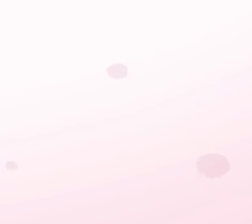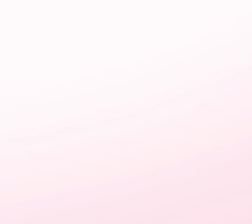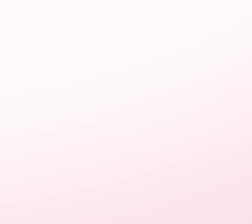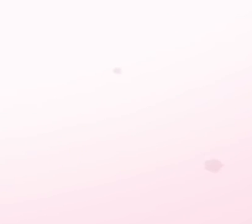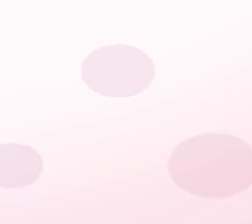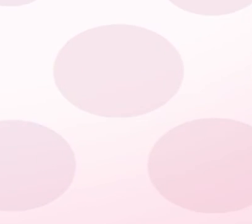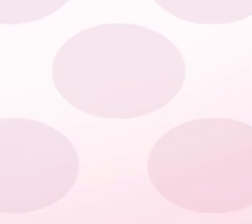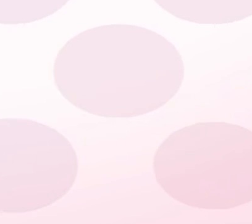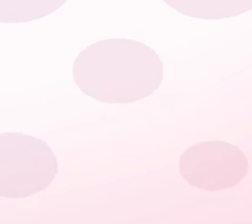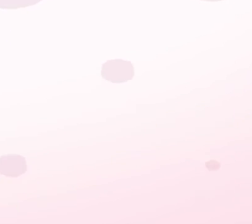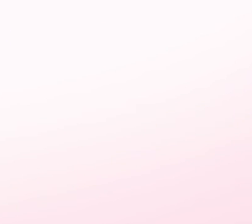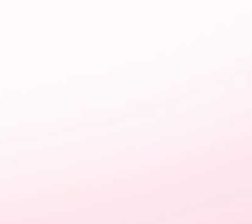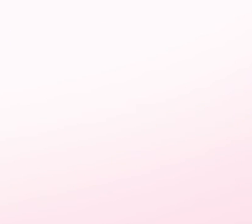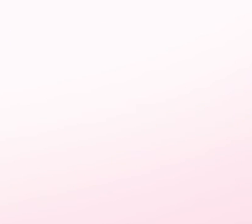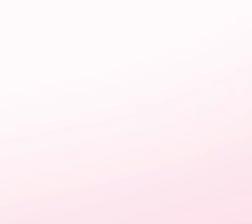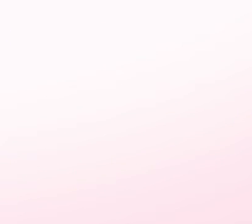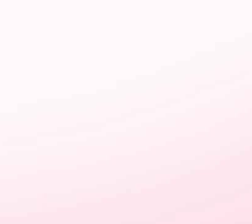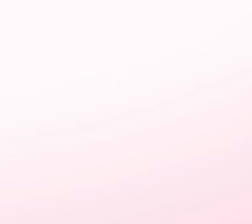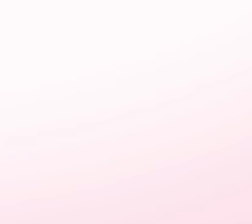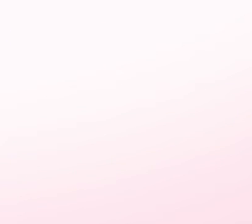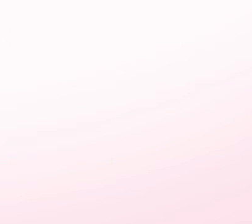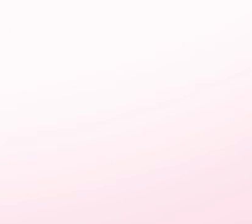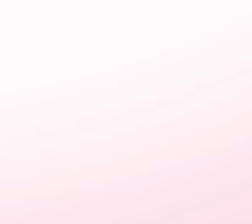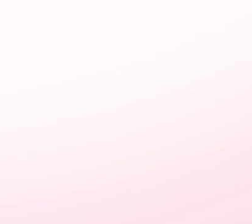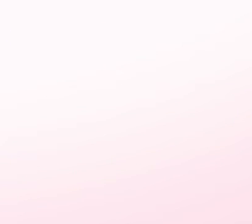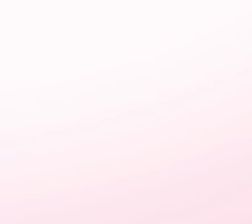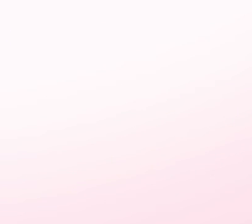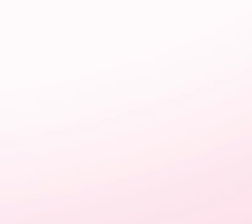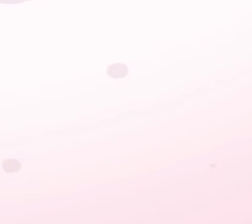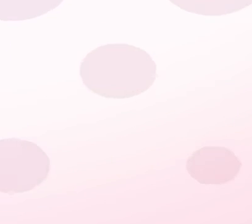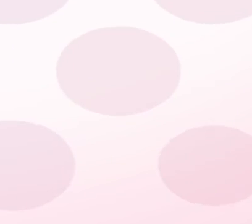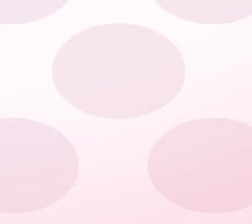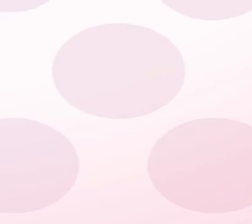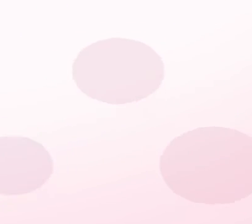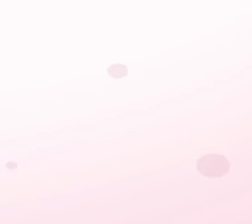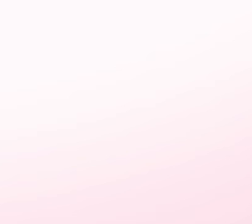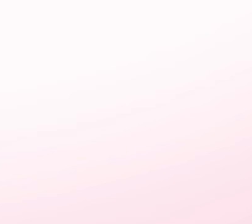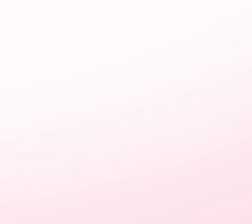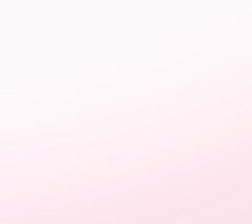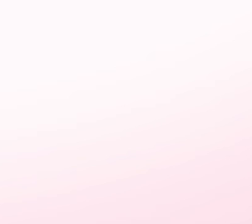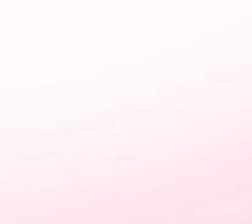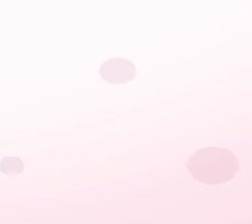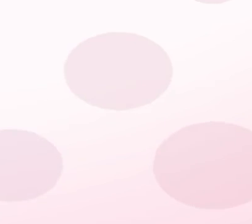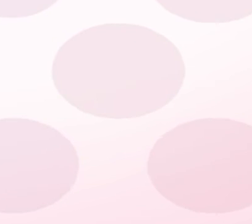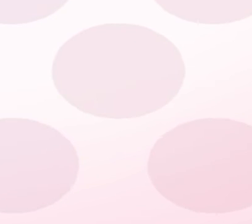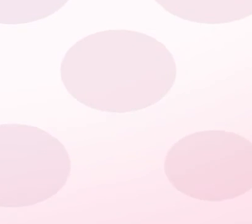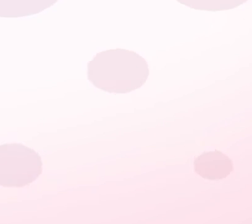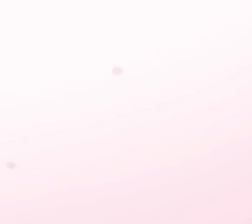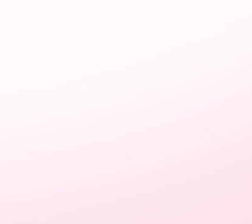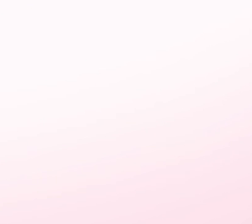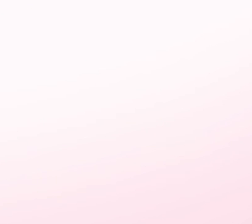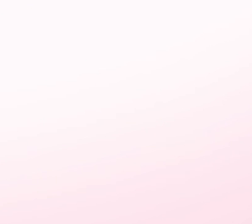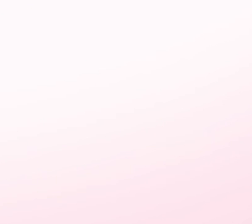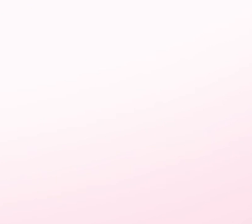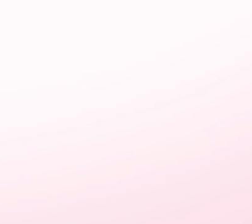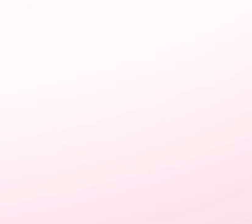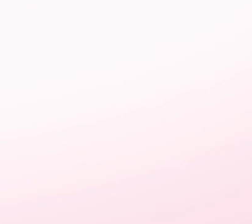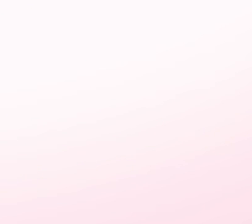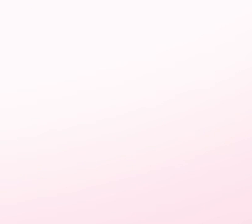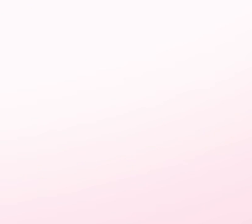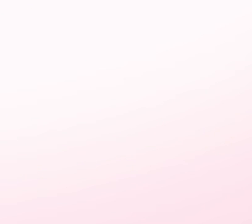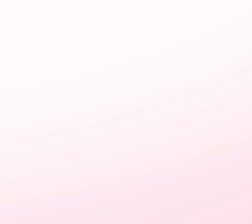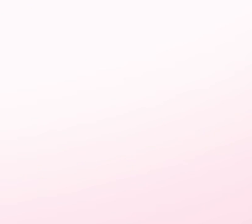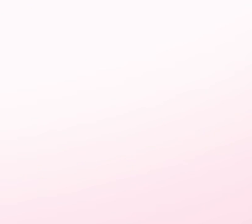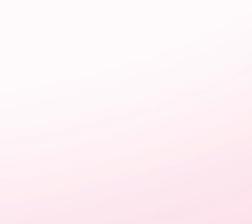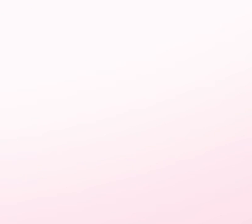acontece na Praça Clarimundo Carneiro às 19 horas. O evento é de graça e quem tem interesse em participar da disputa é só chegar